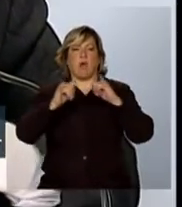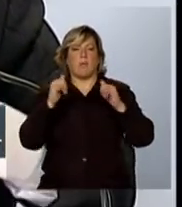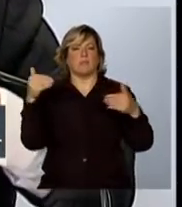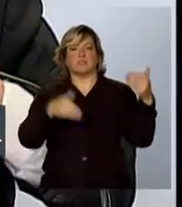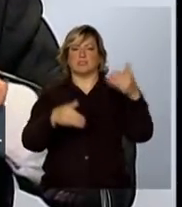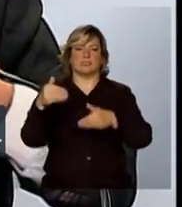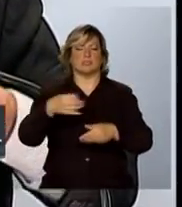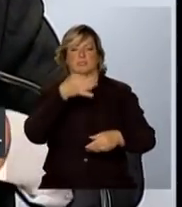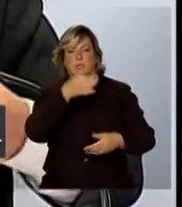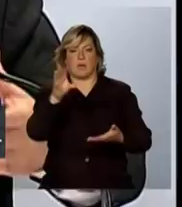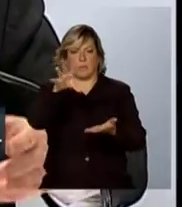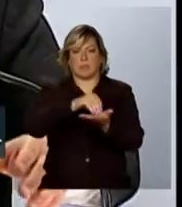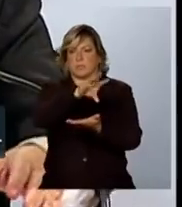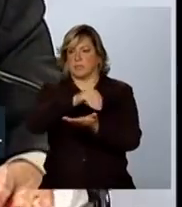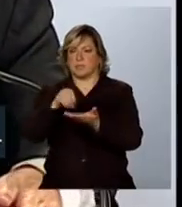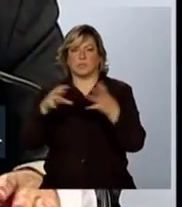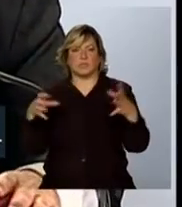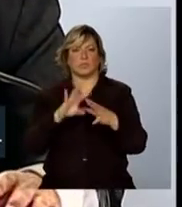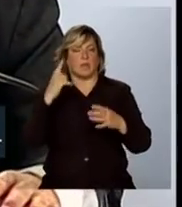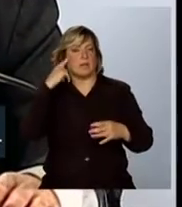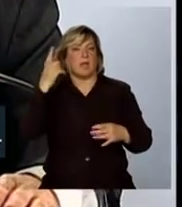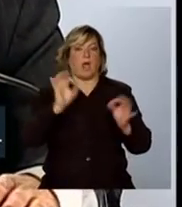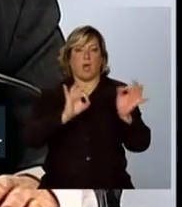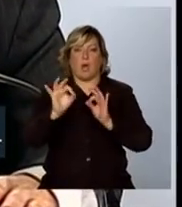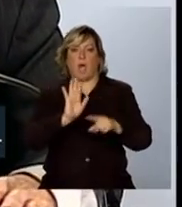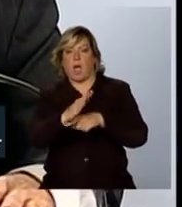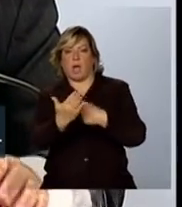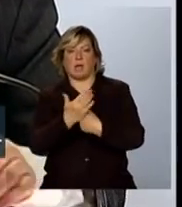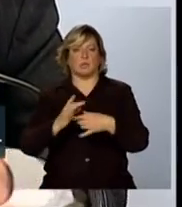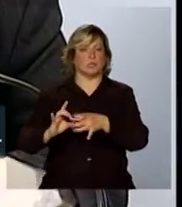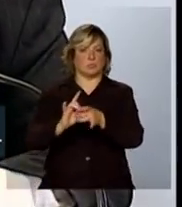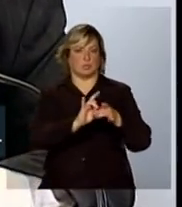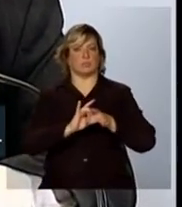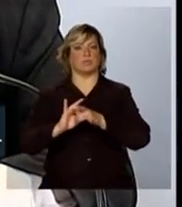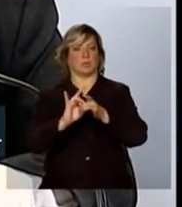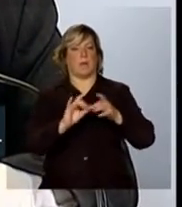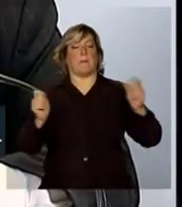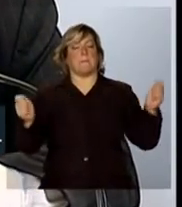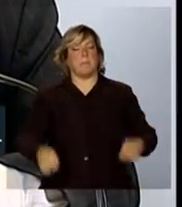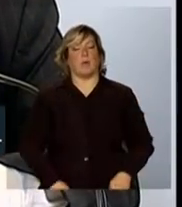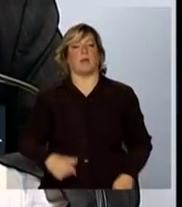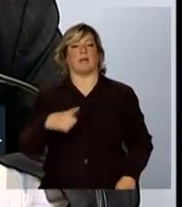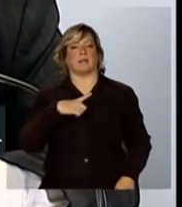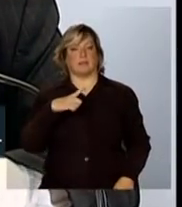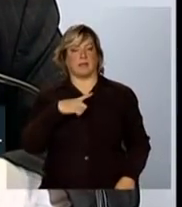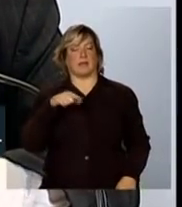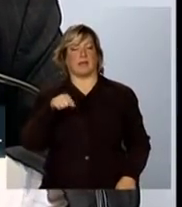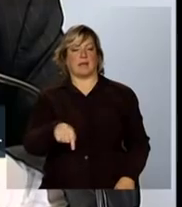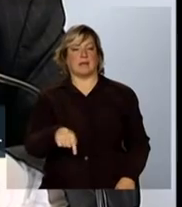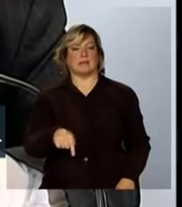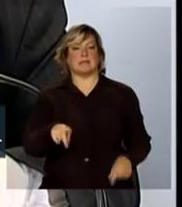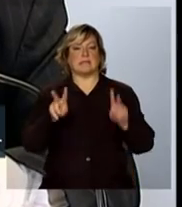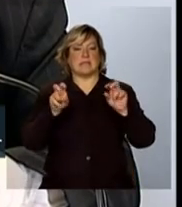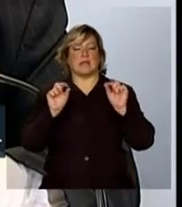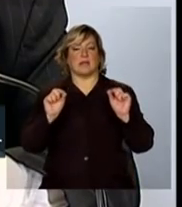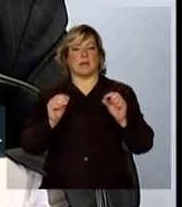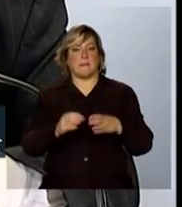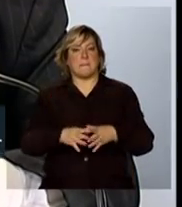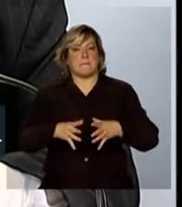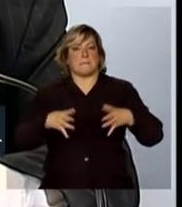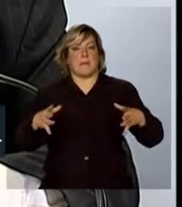e organização para que nós possamos ter essa abordagem a mais